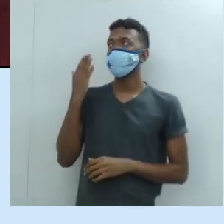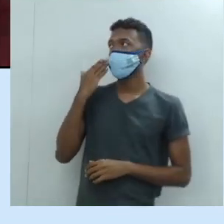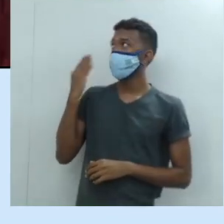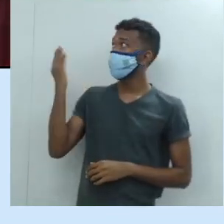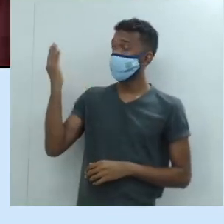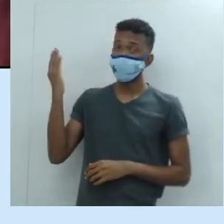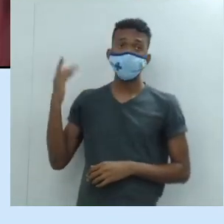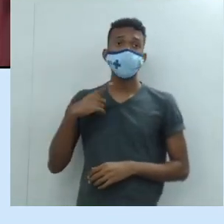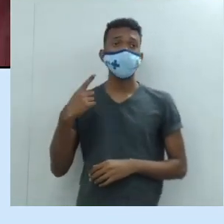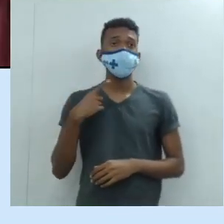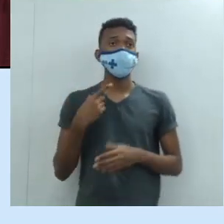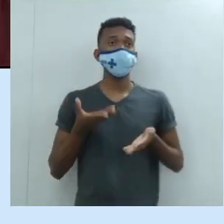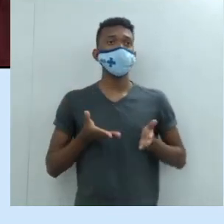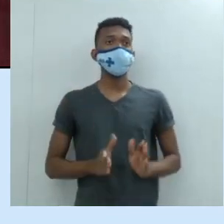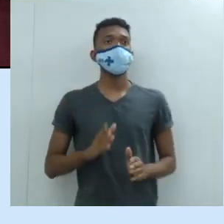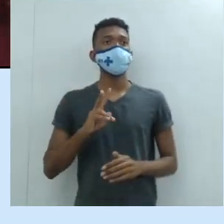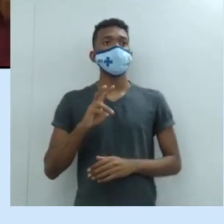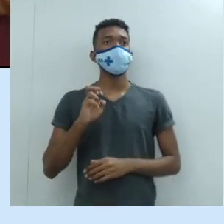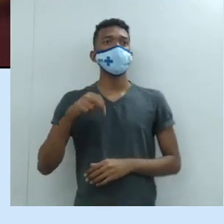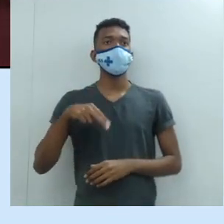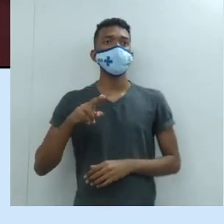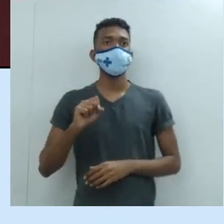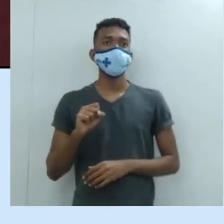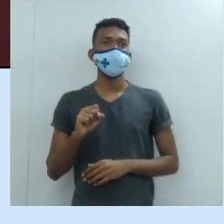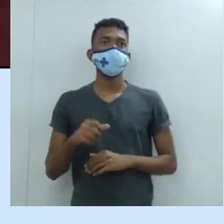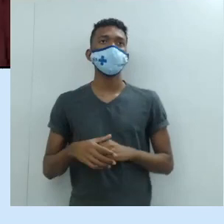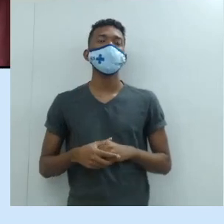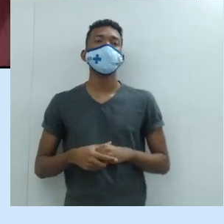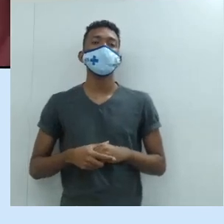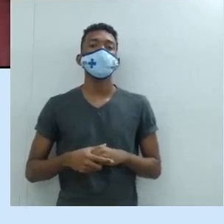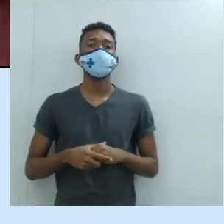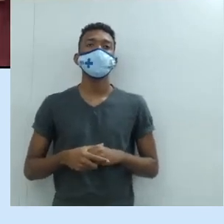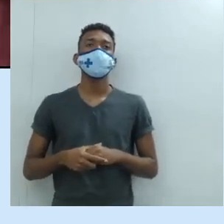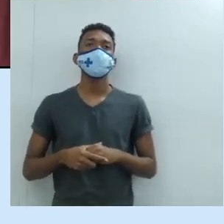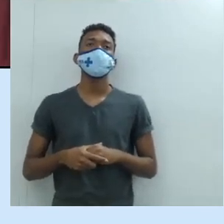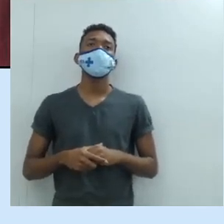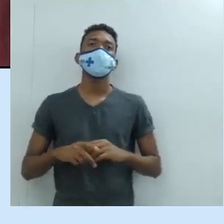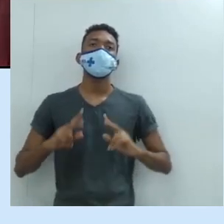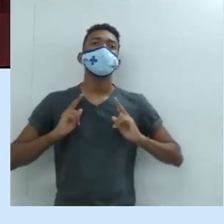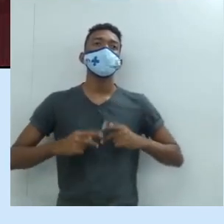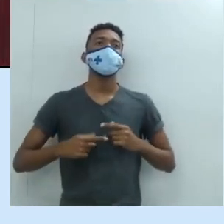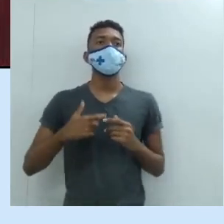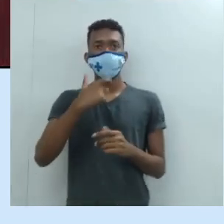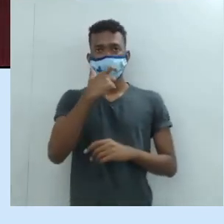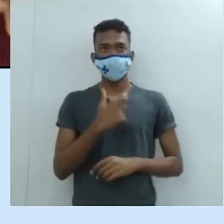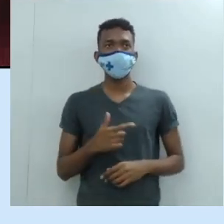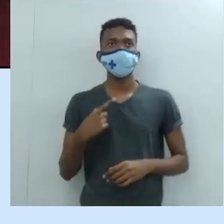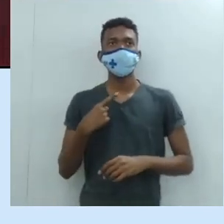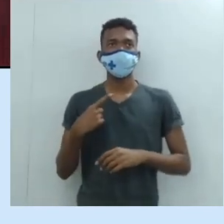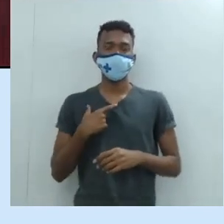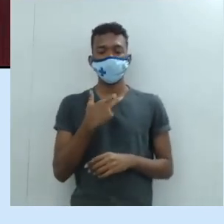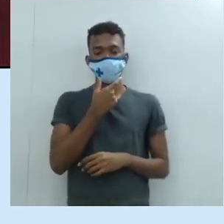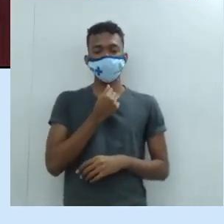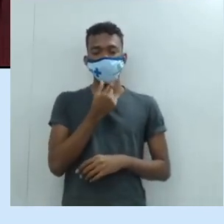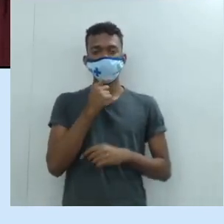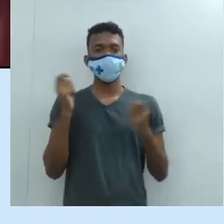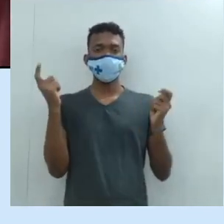o Nascimento de Vênus, né? Então, o humanismo, o homem é a medida de todas as coisas.